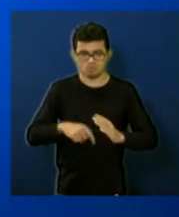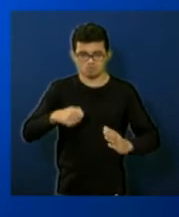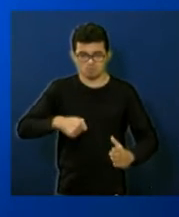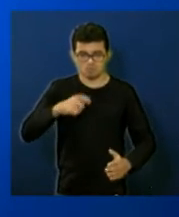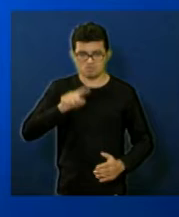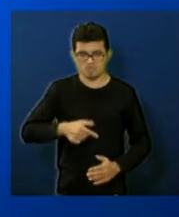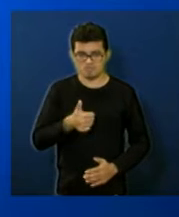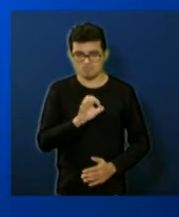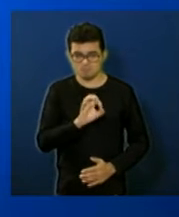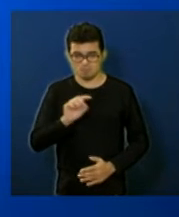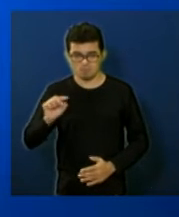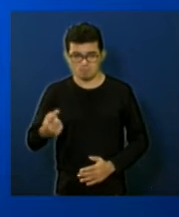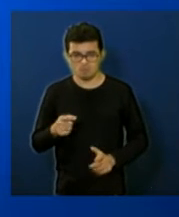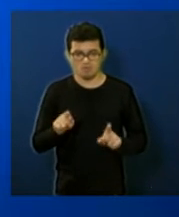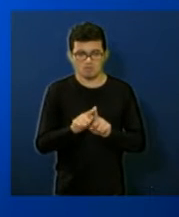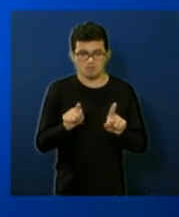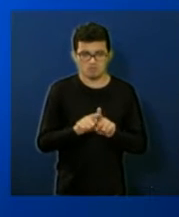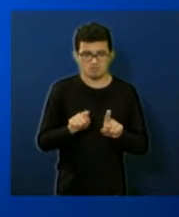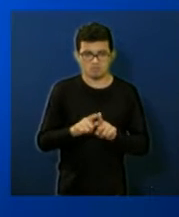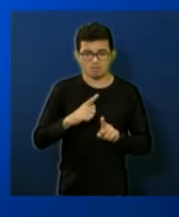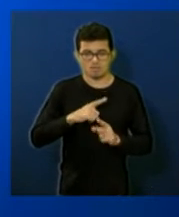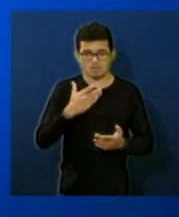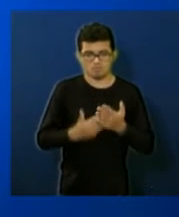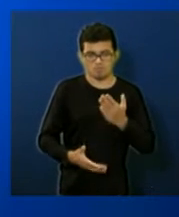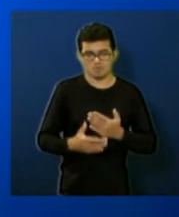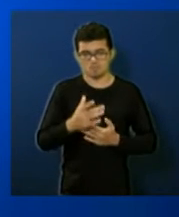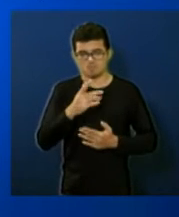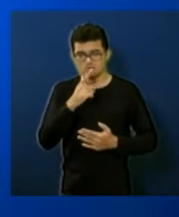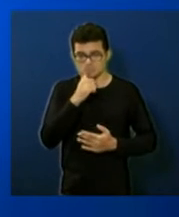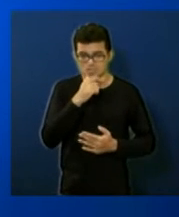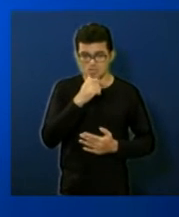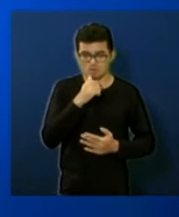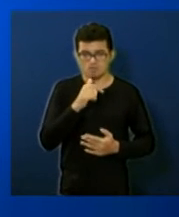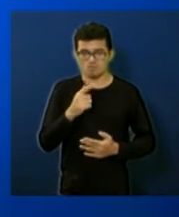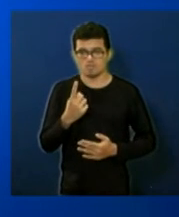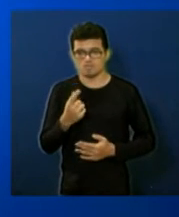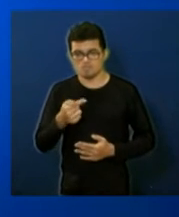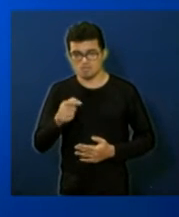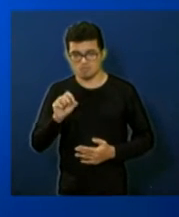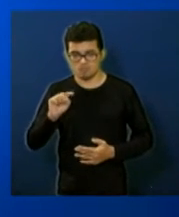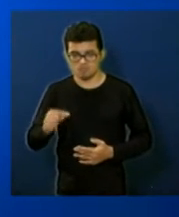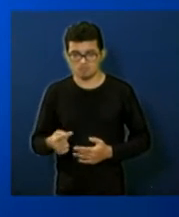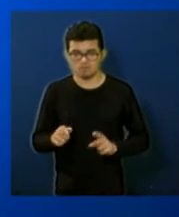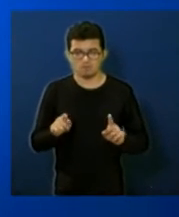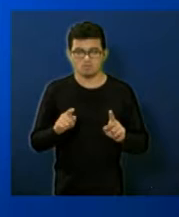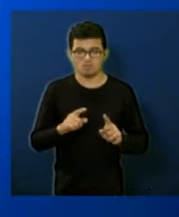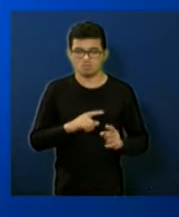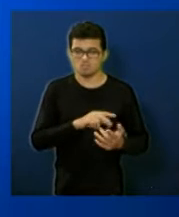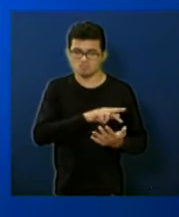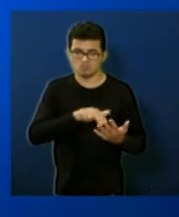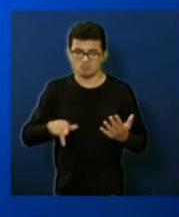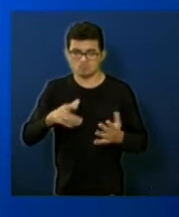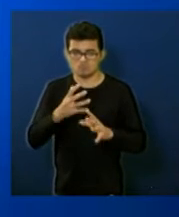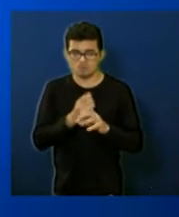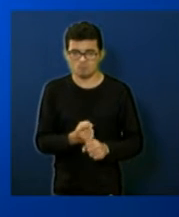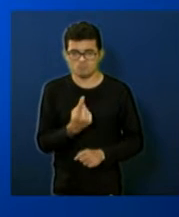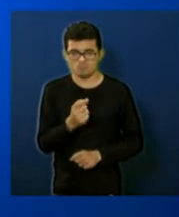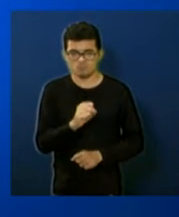mil equipamentos para combate perdas físicas de água 70 mil e demais investimentos somando 180 mil e 100